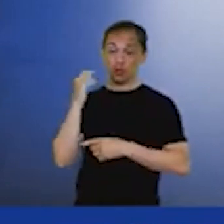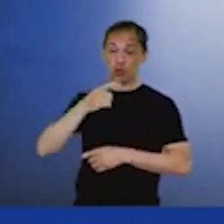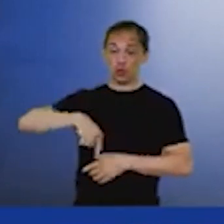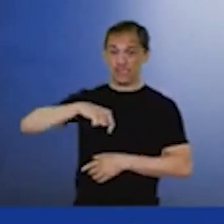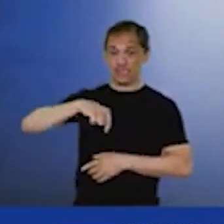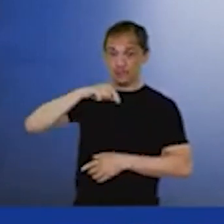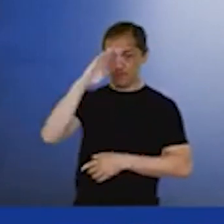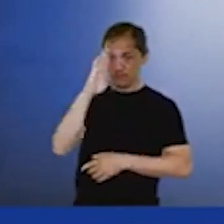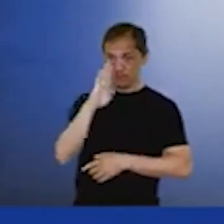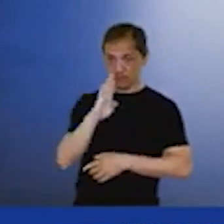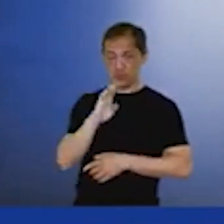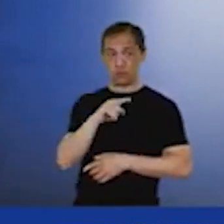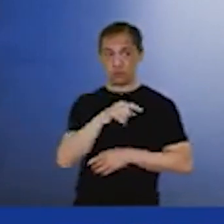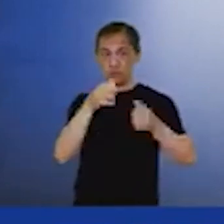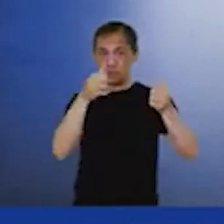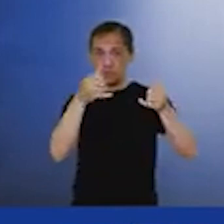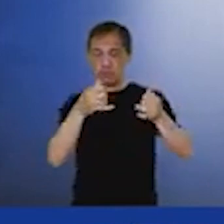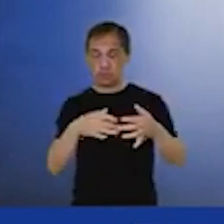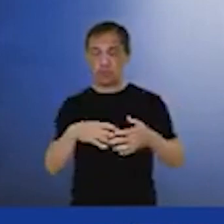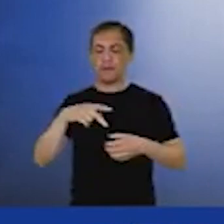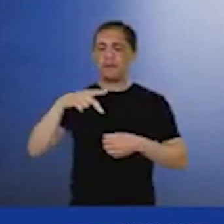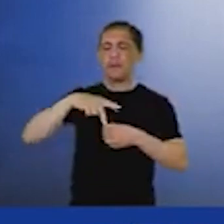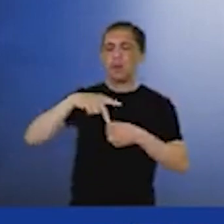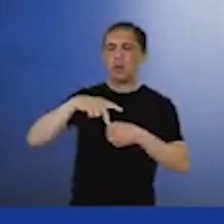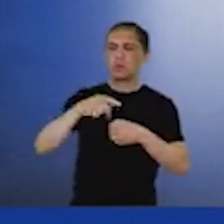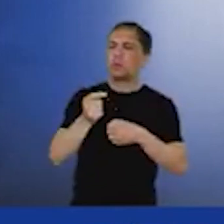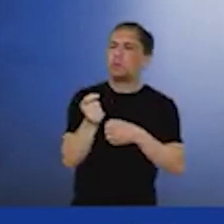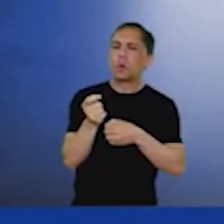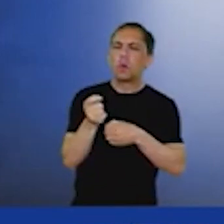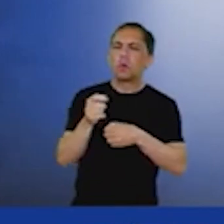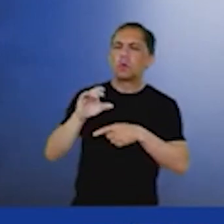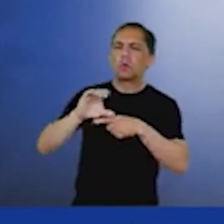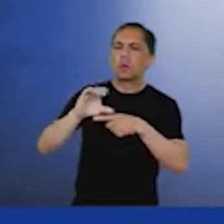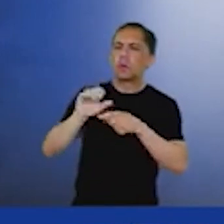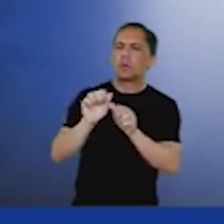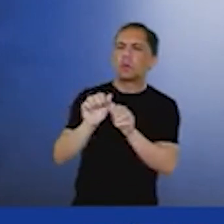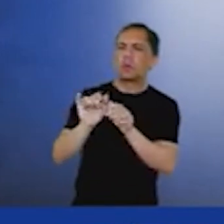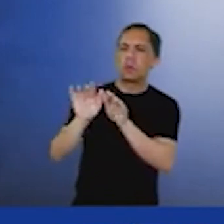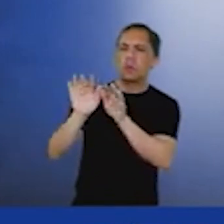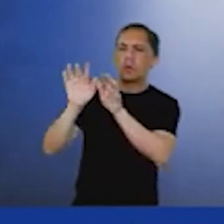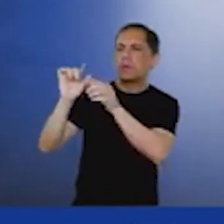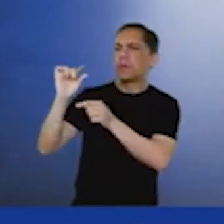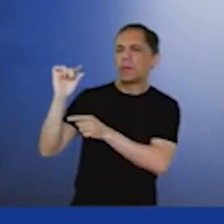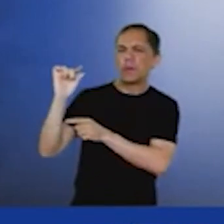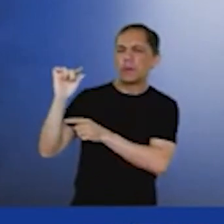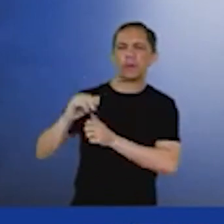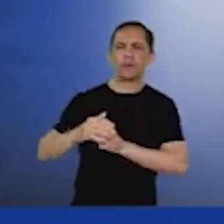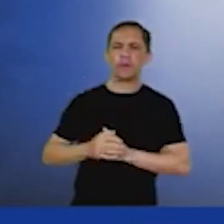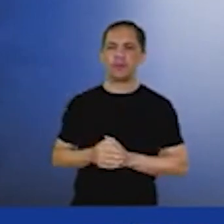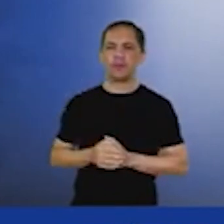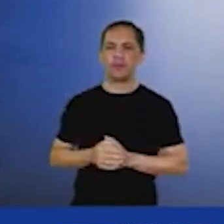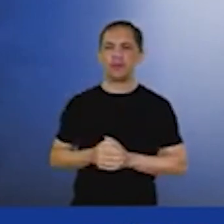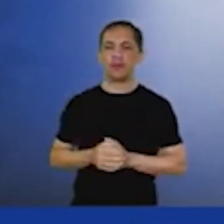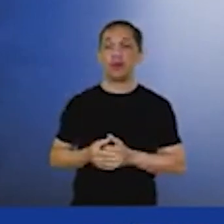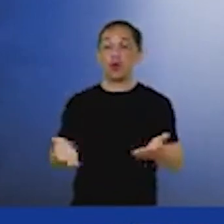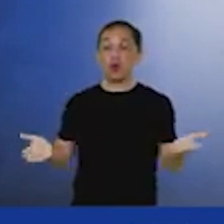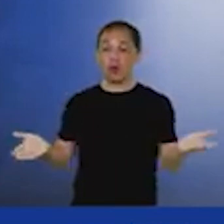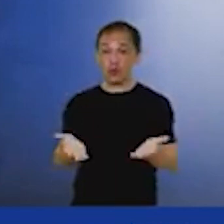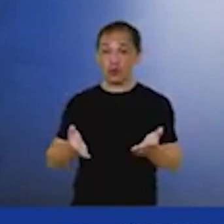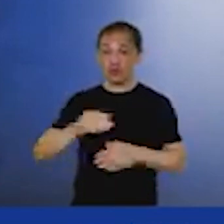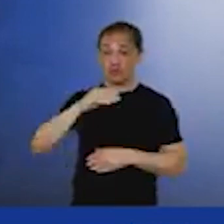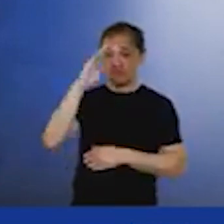como você pontuou, o nosso petróleo emite pouco. Então, é o que o ministro sempre coloca. O presente do Brasil é